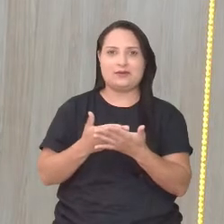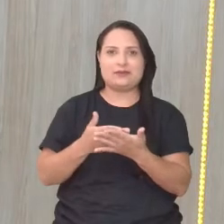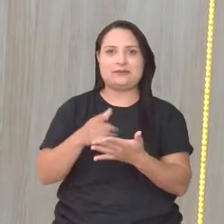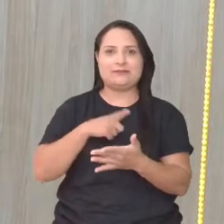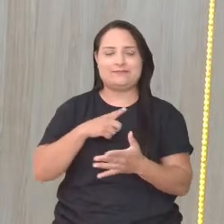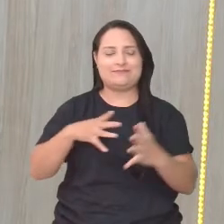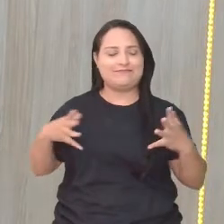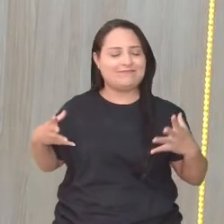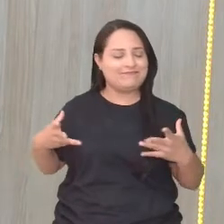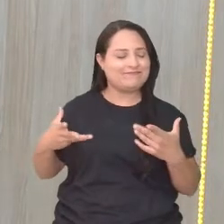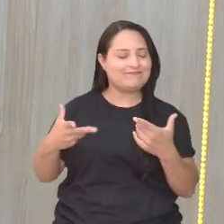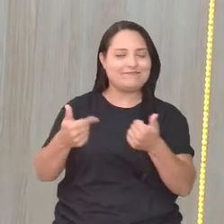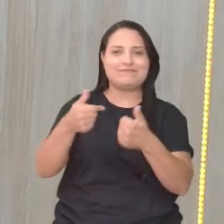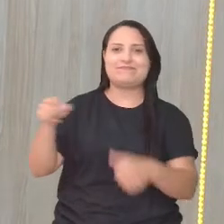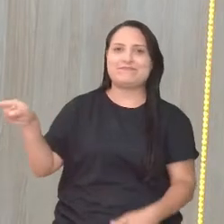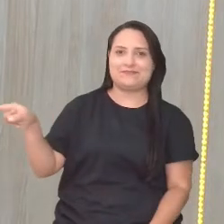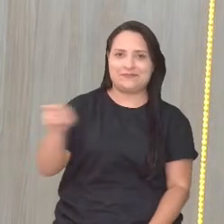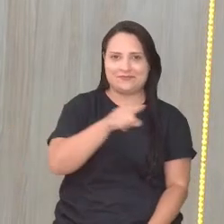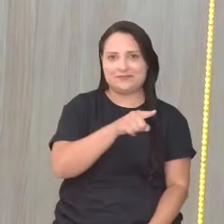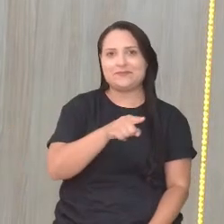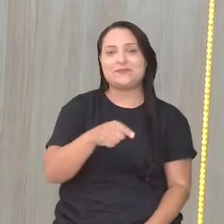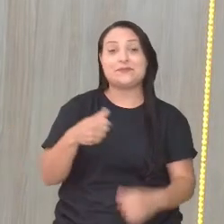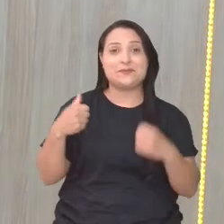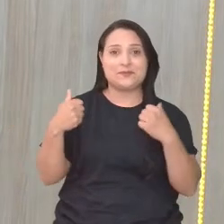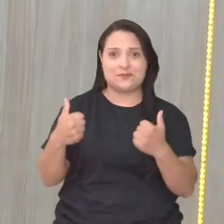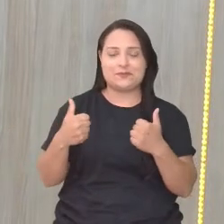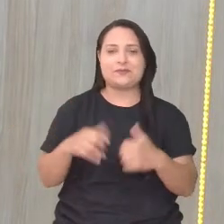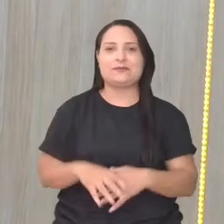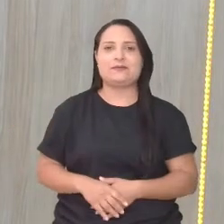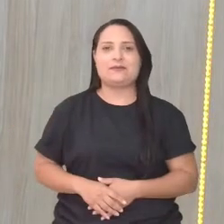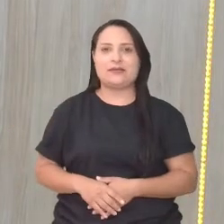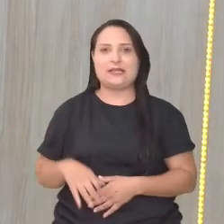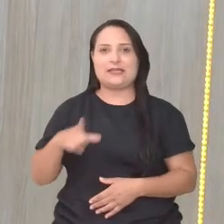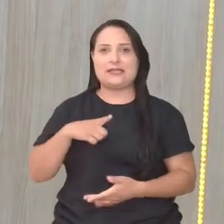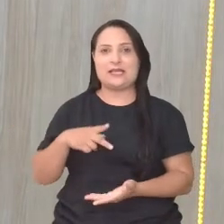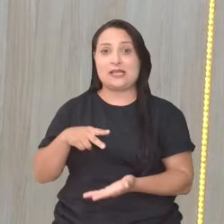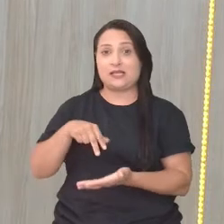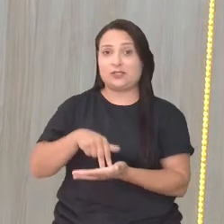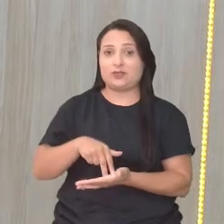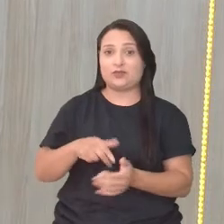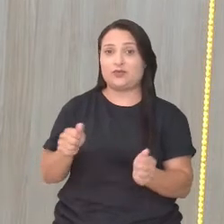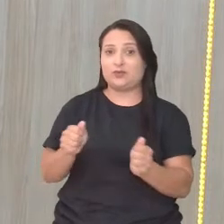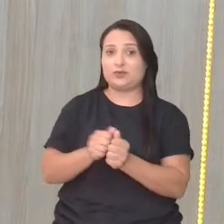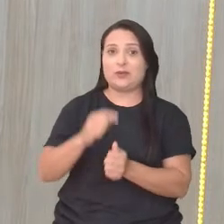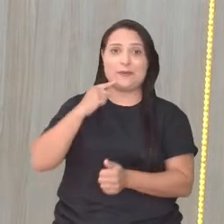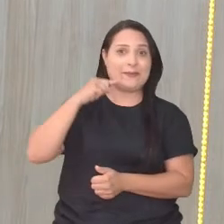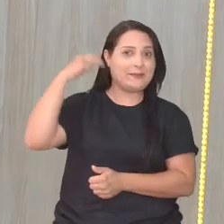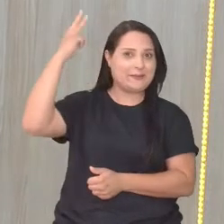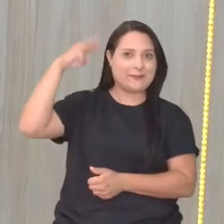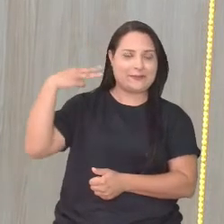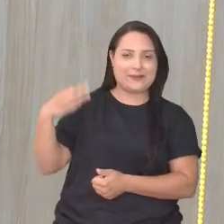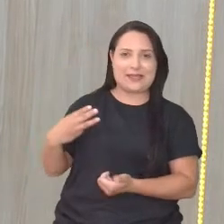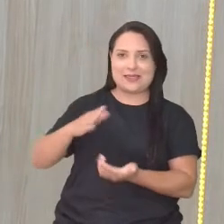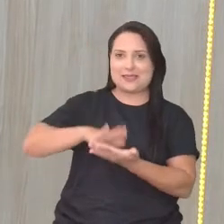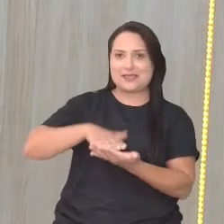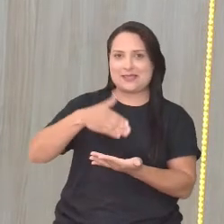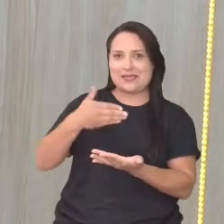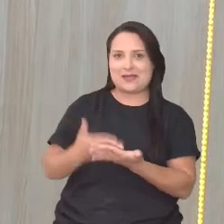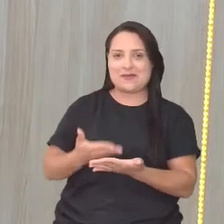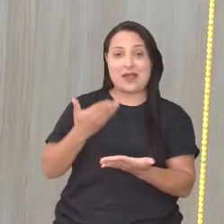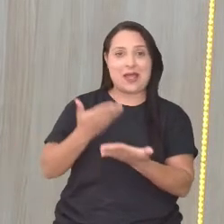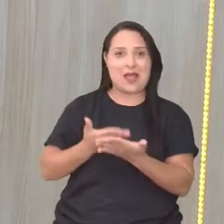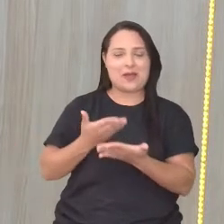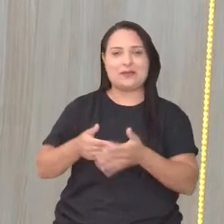forma maravilhosa aí para vocês, certo? Eu conto aqui com a presença de Melise, deixando essa aula